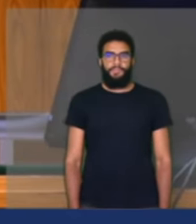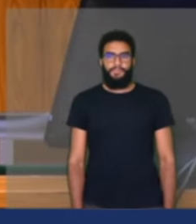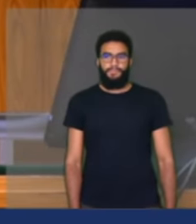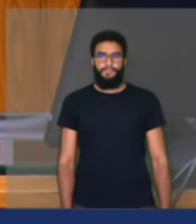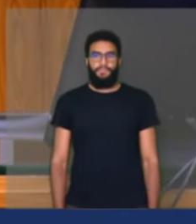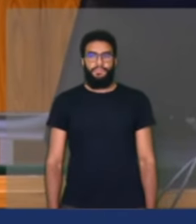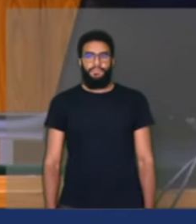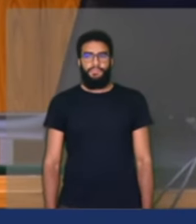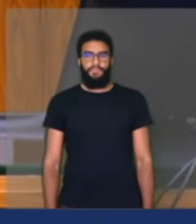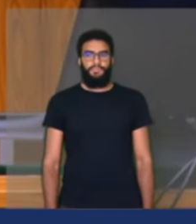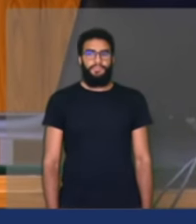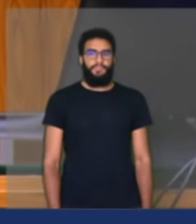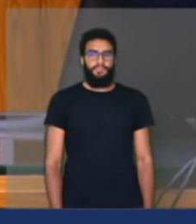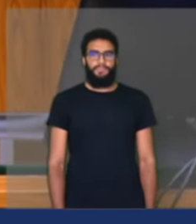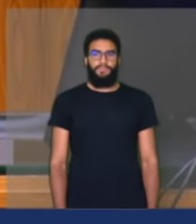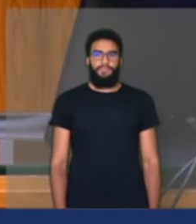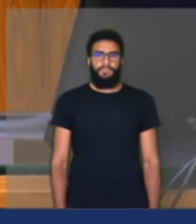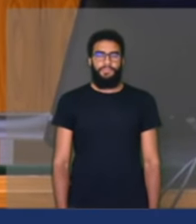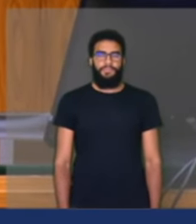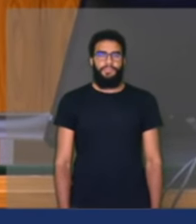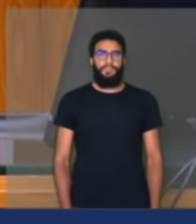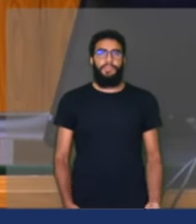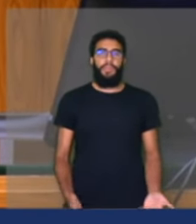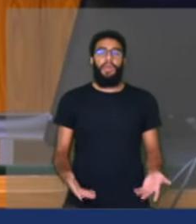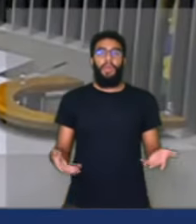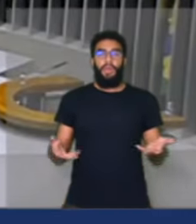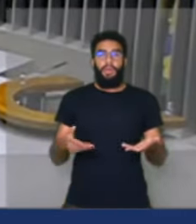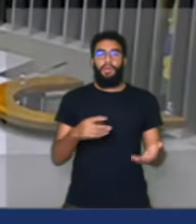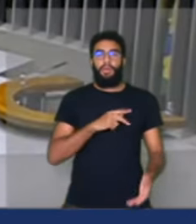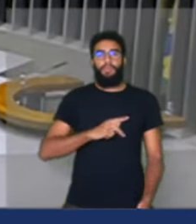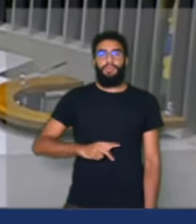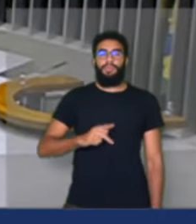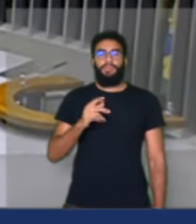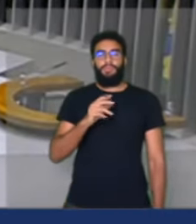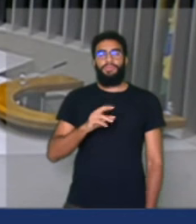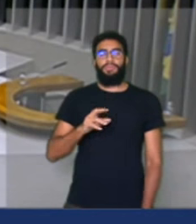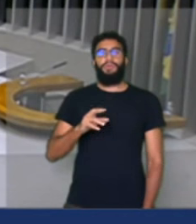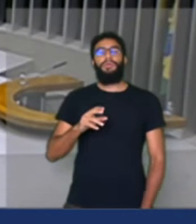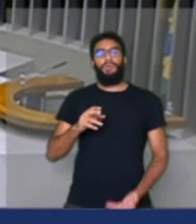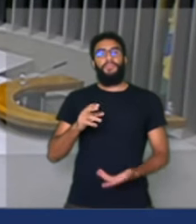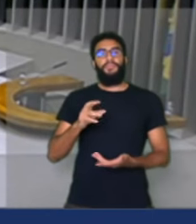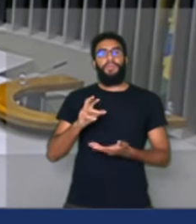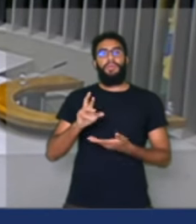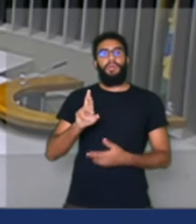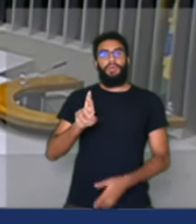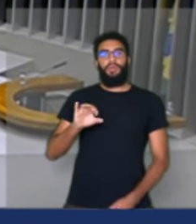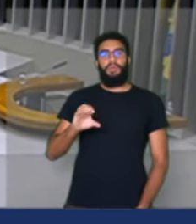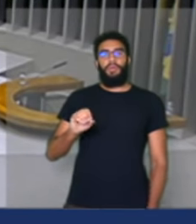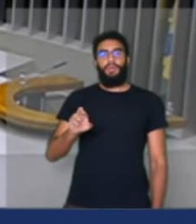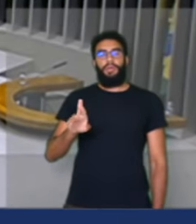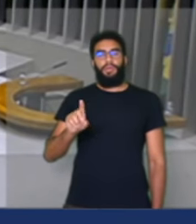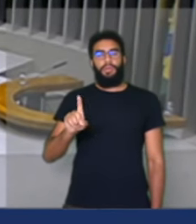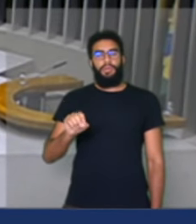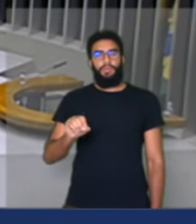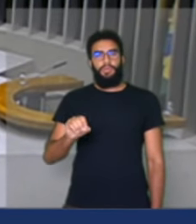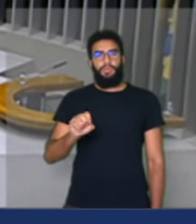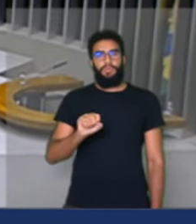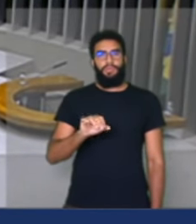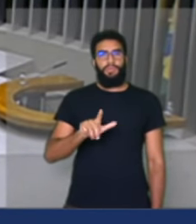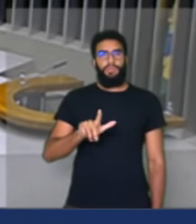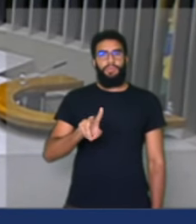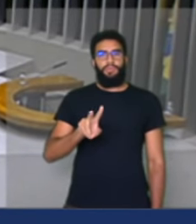Quem está presidindo os trabalhos nesse momento é o deputado Ricardo Silva. Agora sim. Vamos ver. Com a palavra.